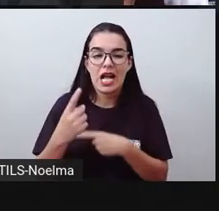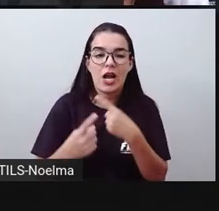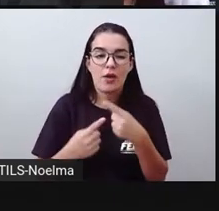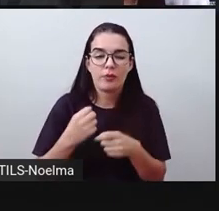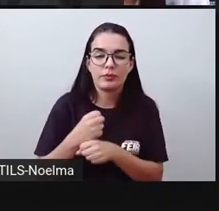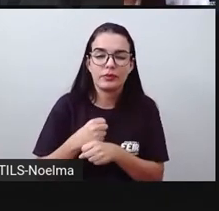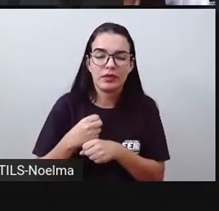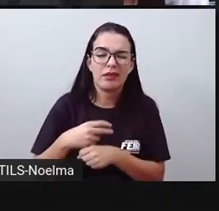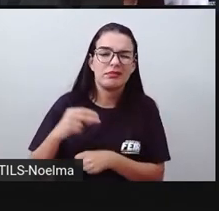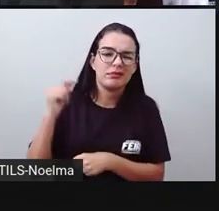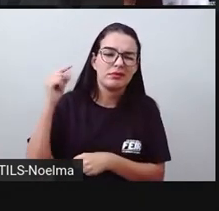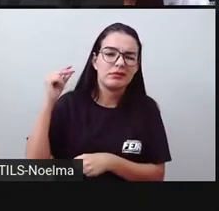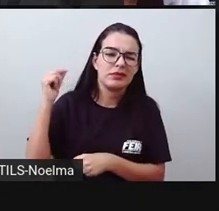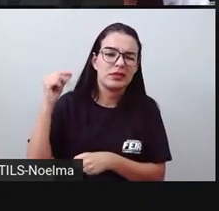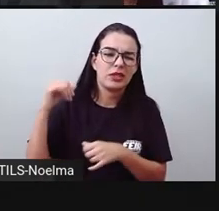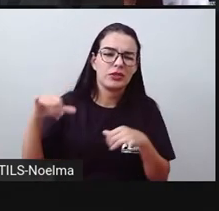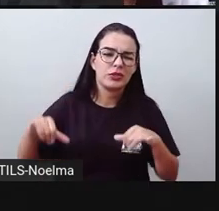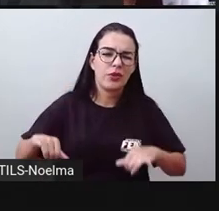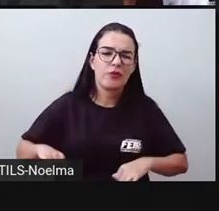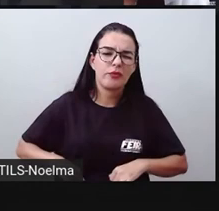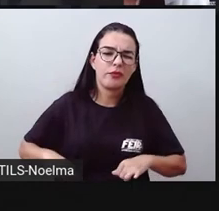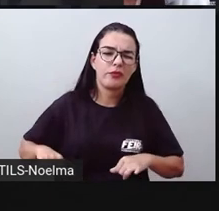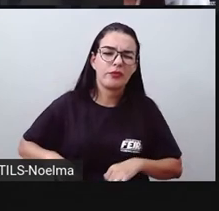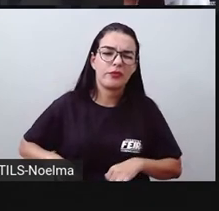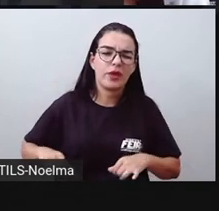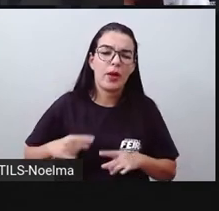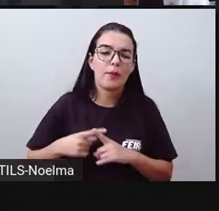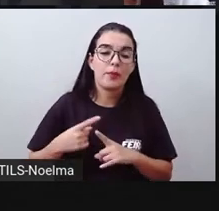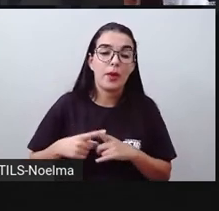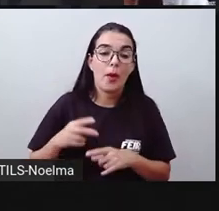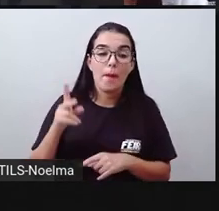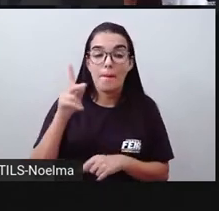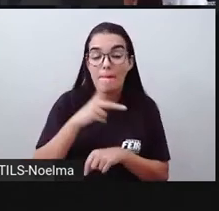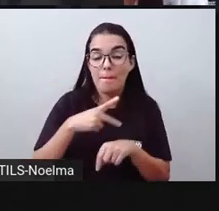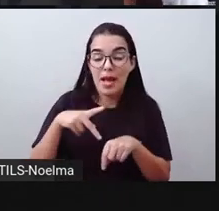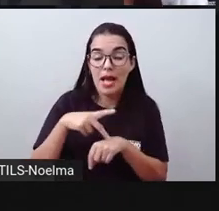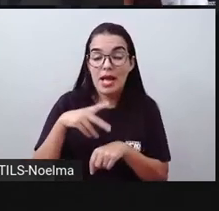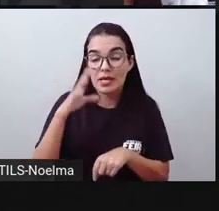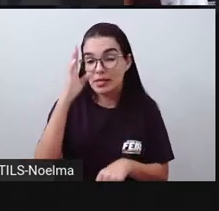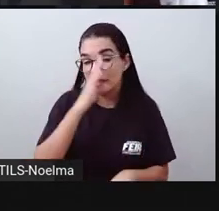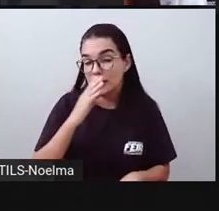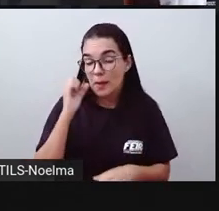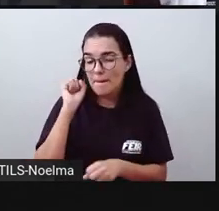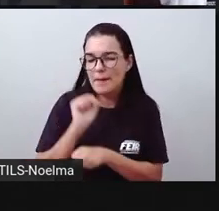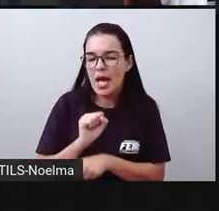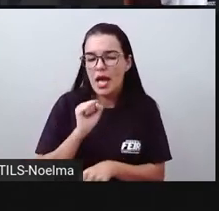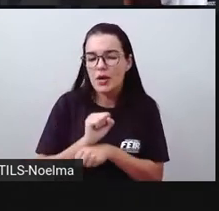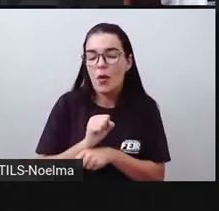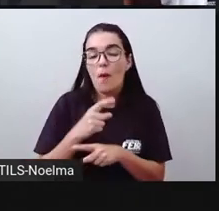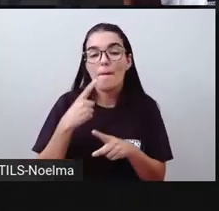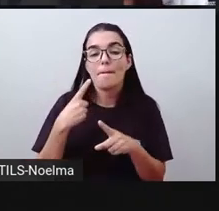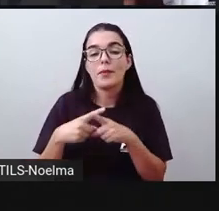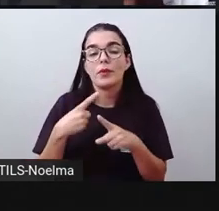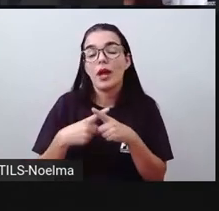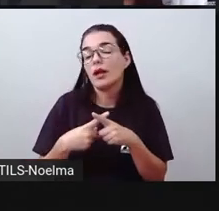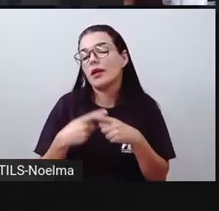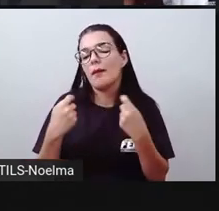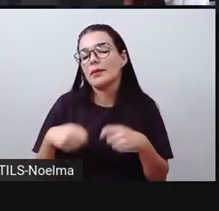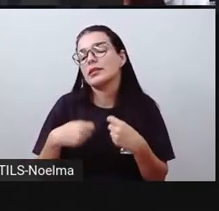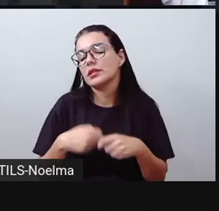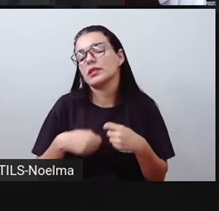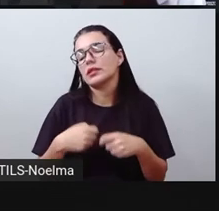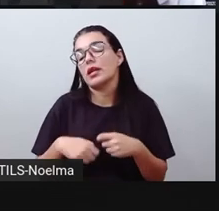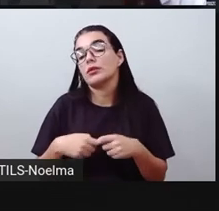sofrimos com a greve que os caminhoneiros fizeram e que parou o país por conta da necessidade tão